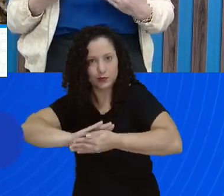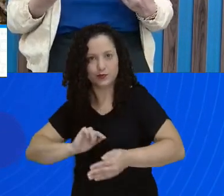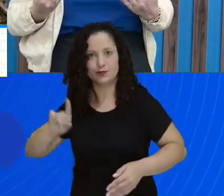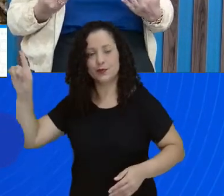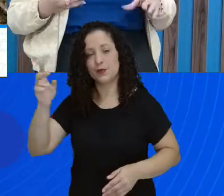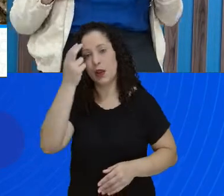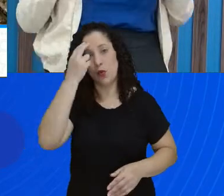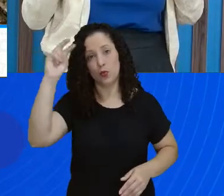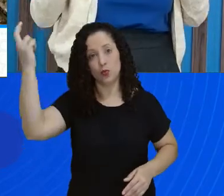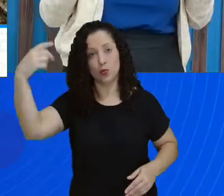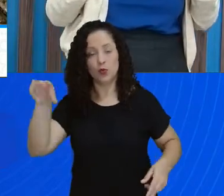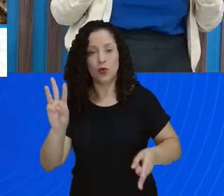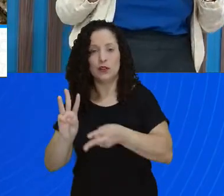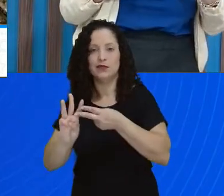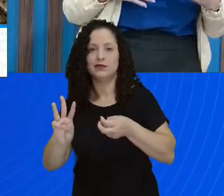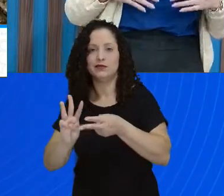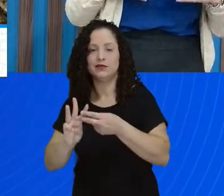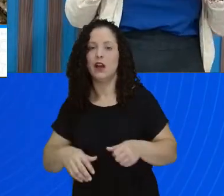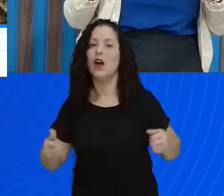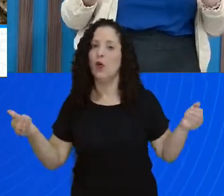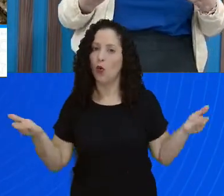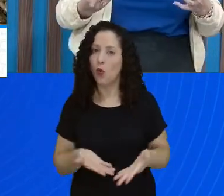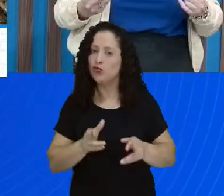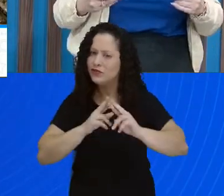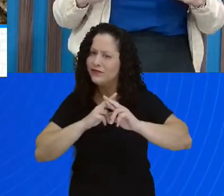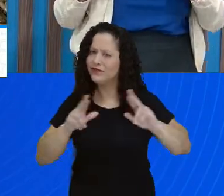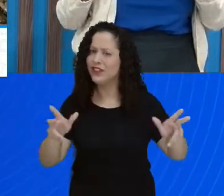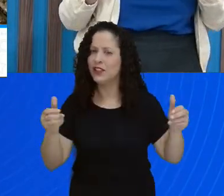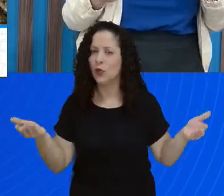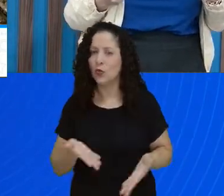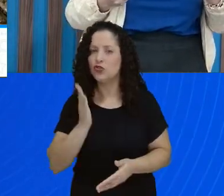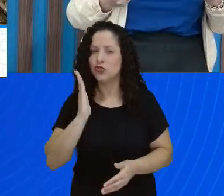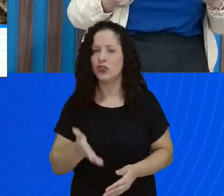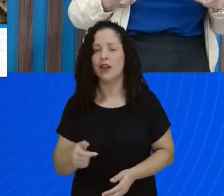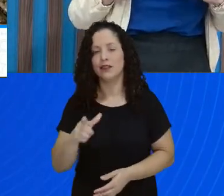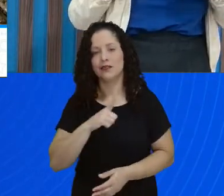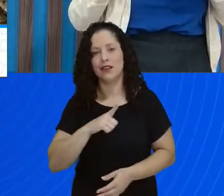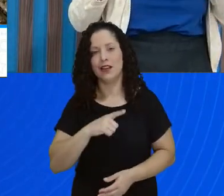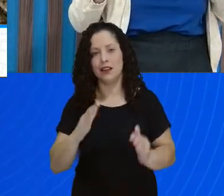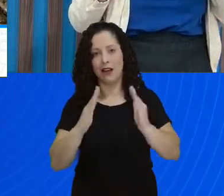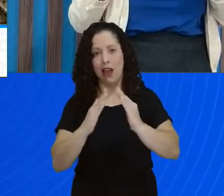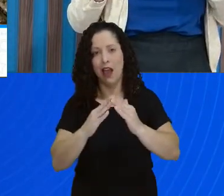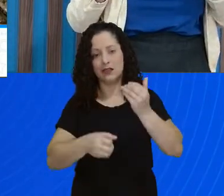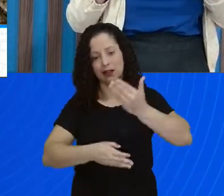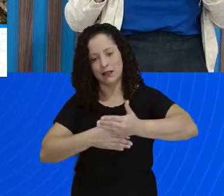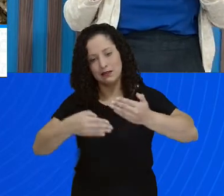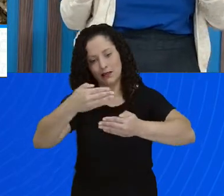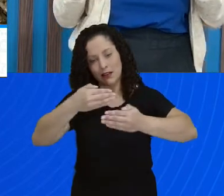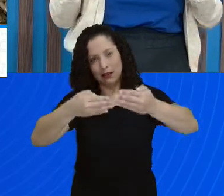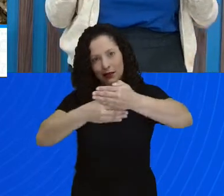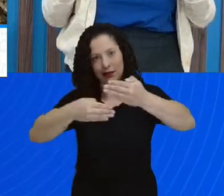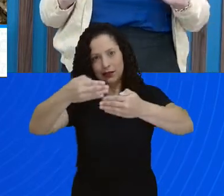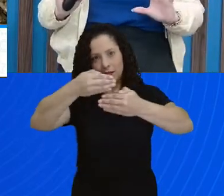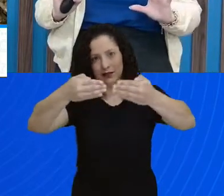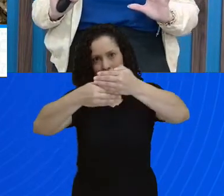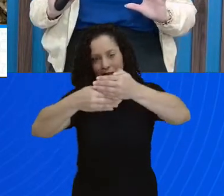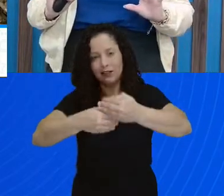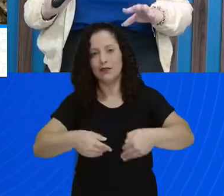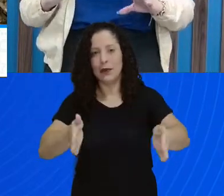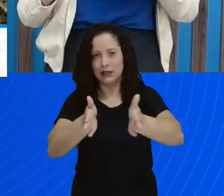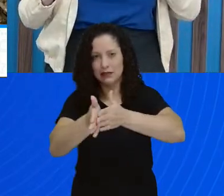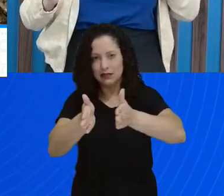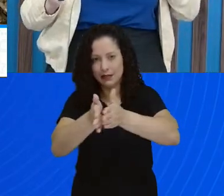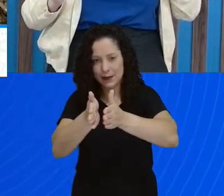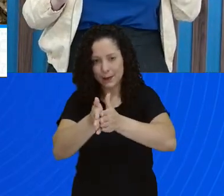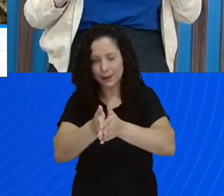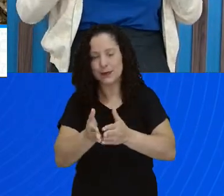a gente tem indígenas que já constroem casas com tijolos, com cimento. Não vão pensando que eles não se modificaram, não, tá?